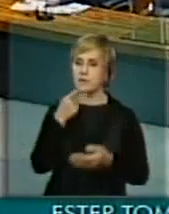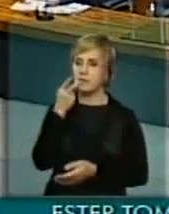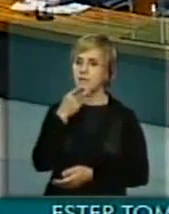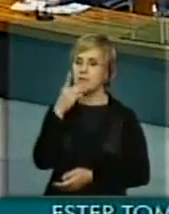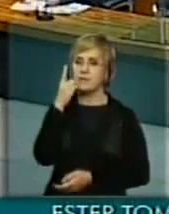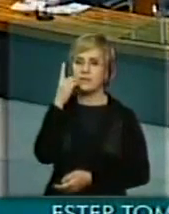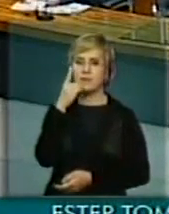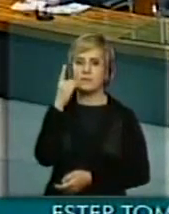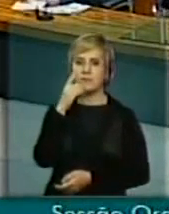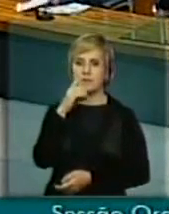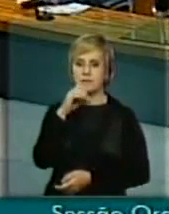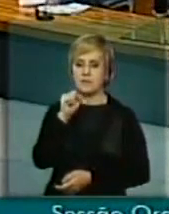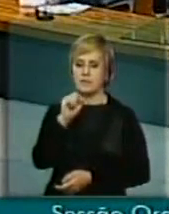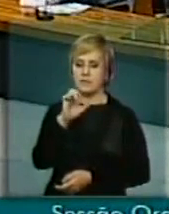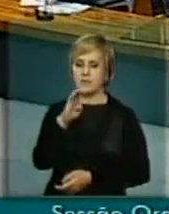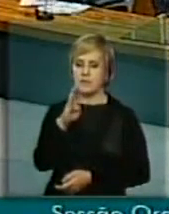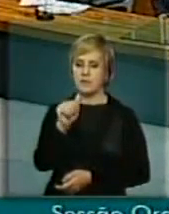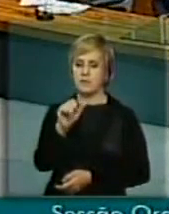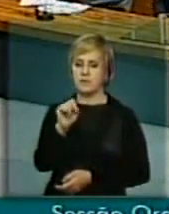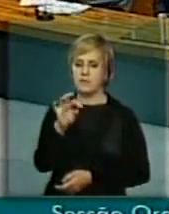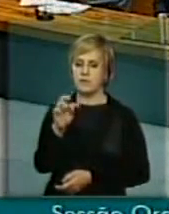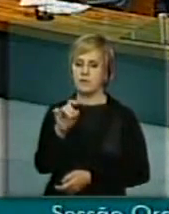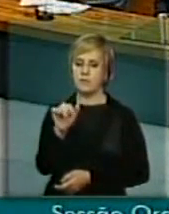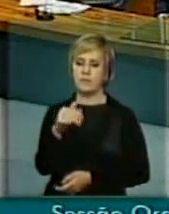O deputado Sebastião Valarrocha.